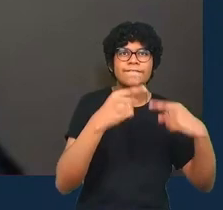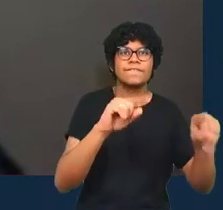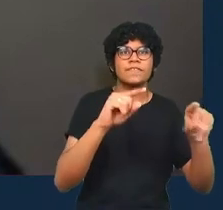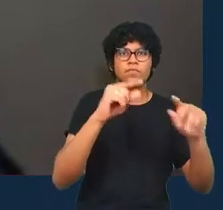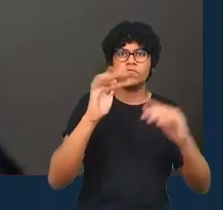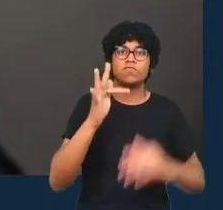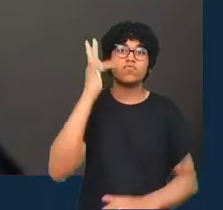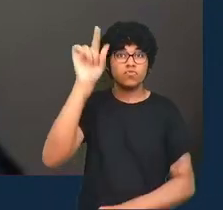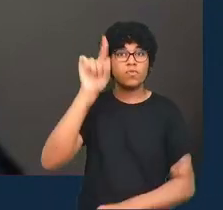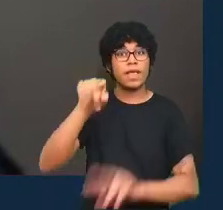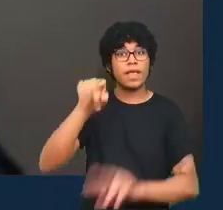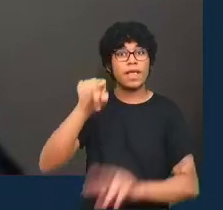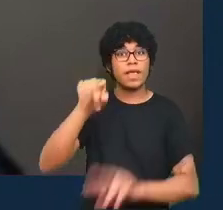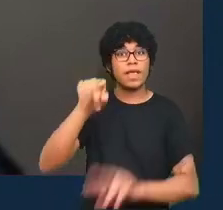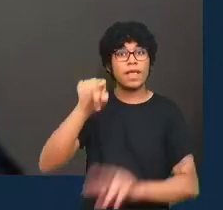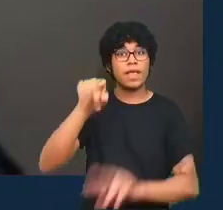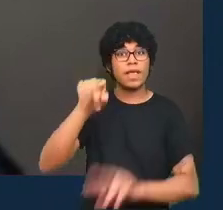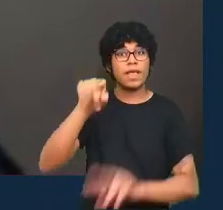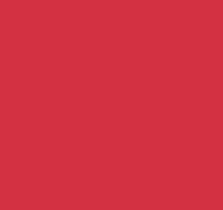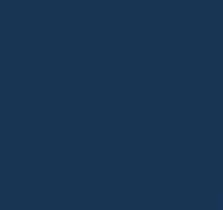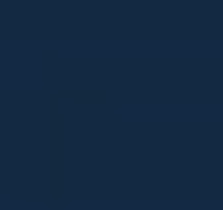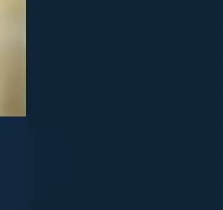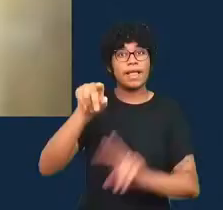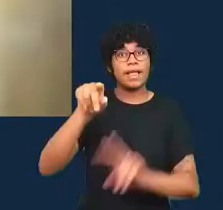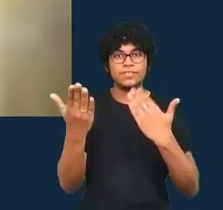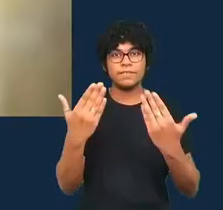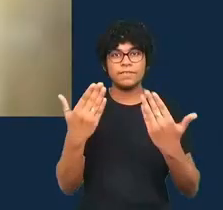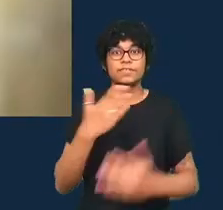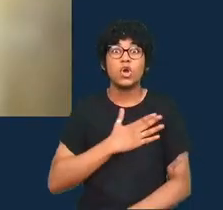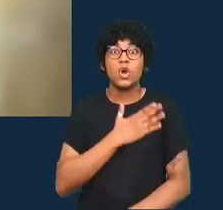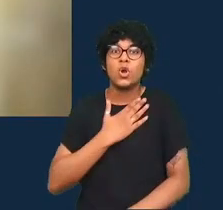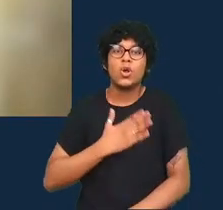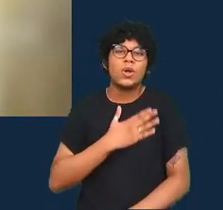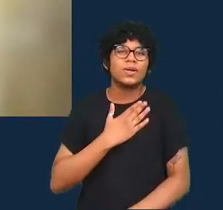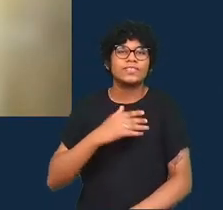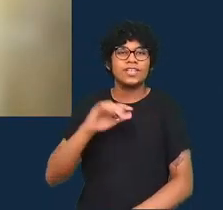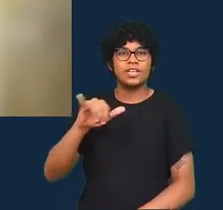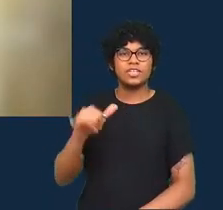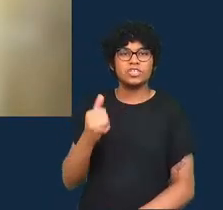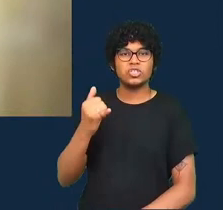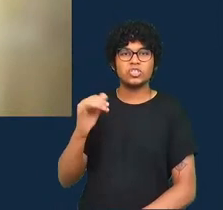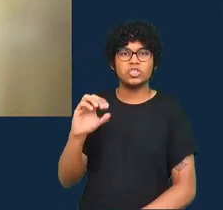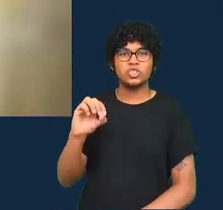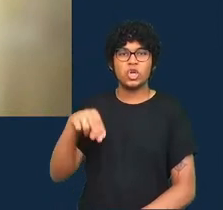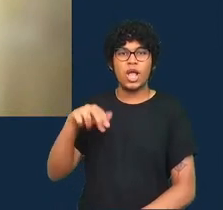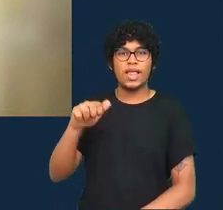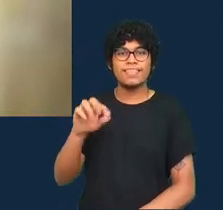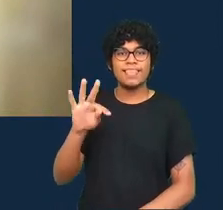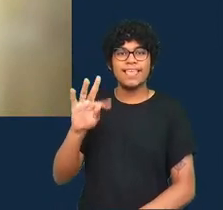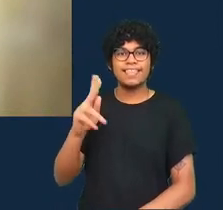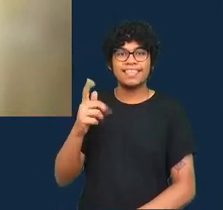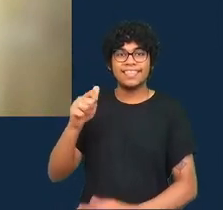honra de ter comigo Jonathan Gray, Liliana Bonegro e Cédric Lampion,